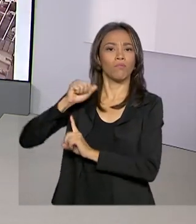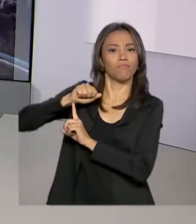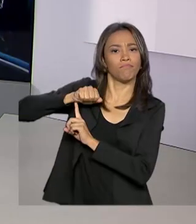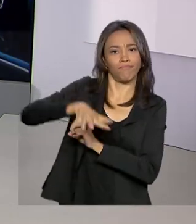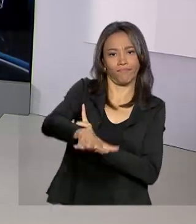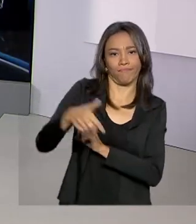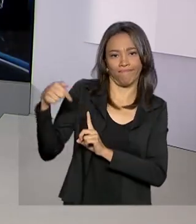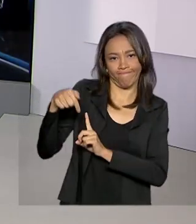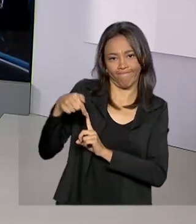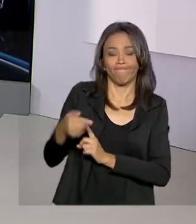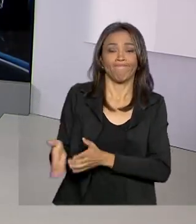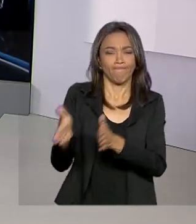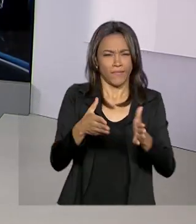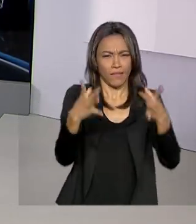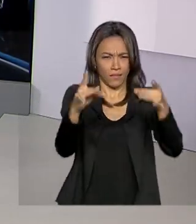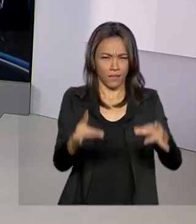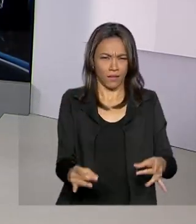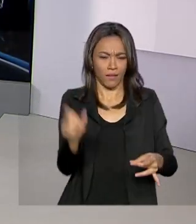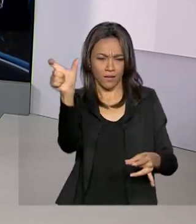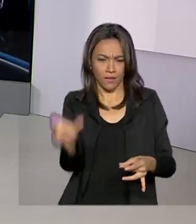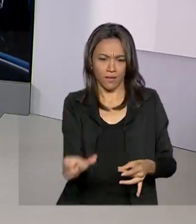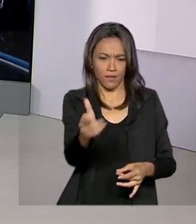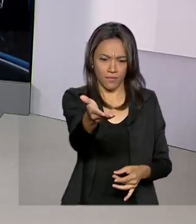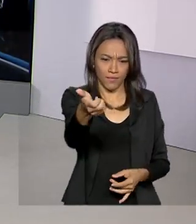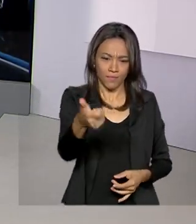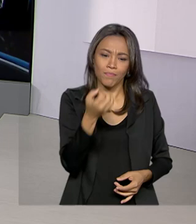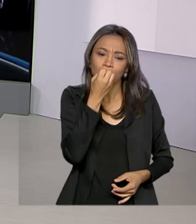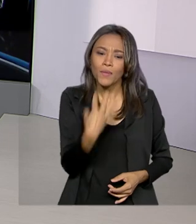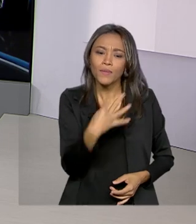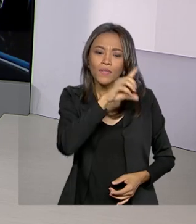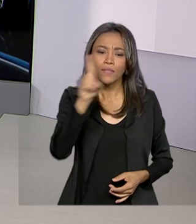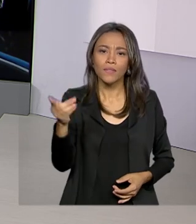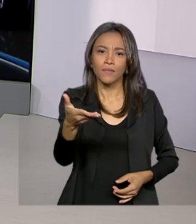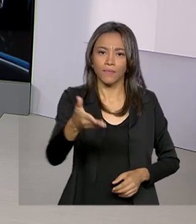saber os detalhes com o Dimas Soldi. Dimas, bom dia pra você.